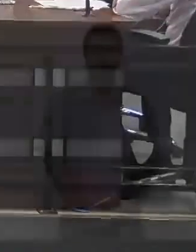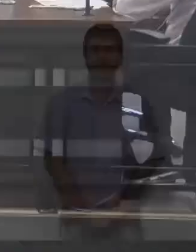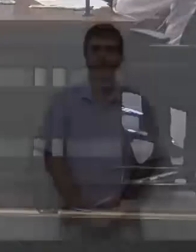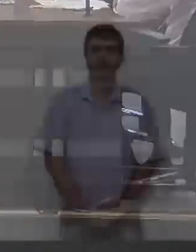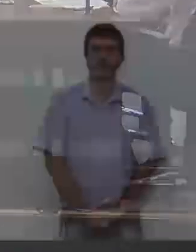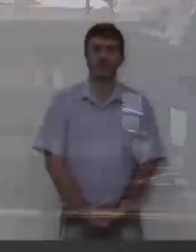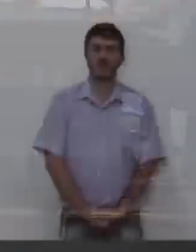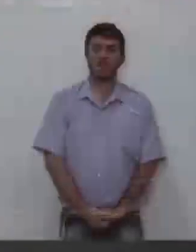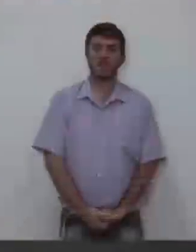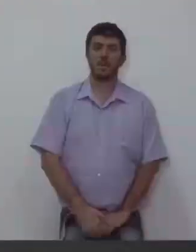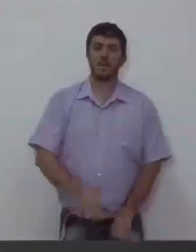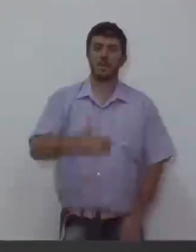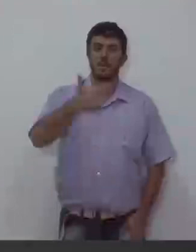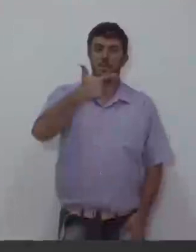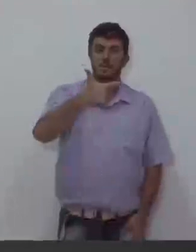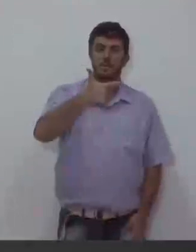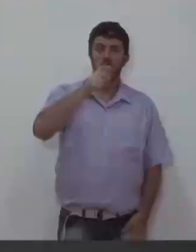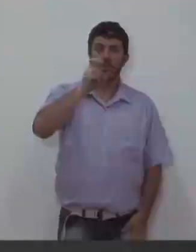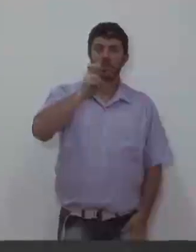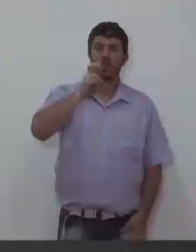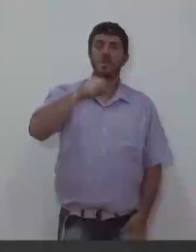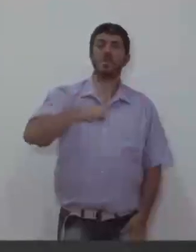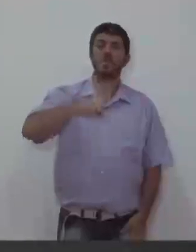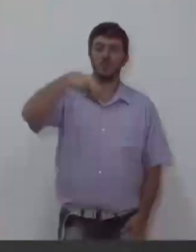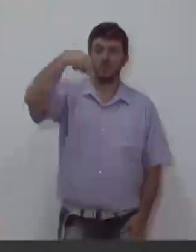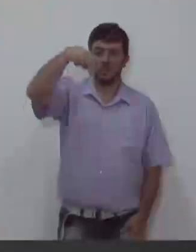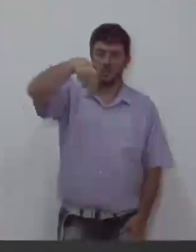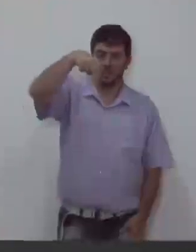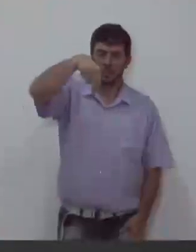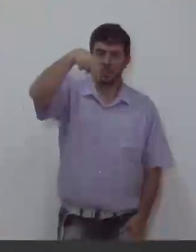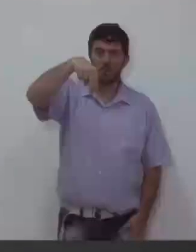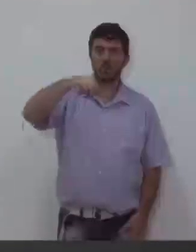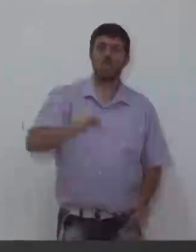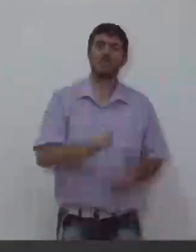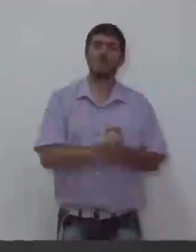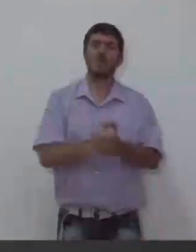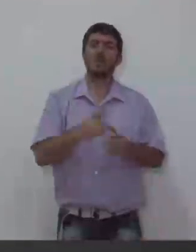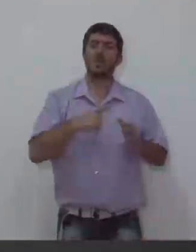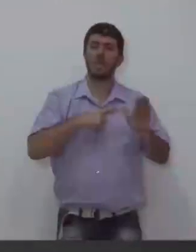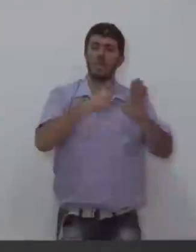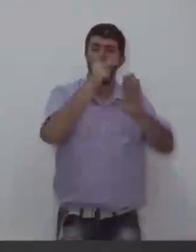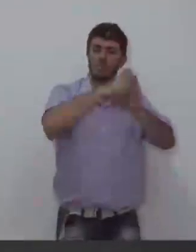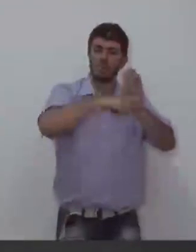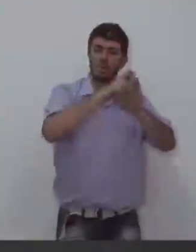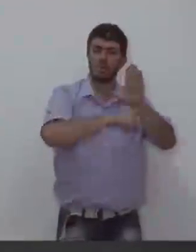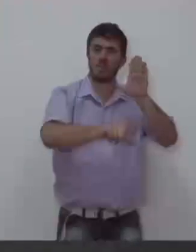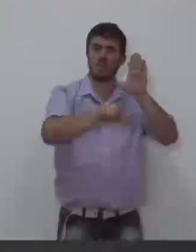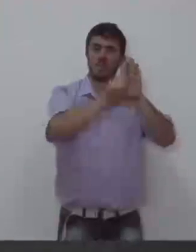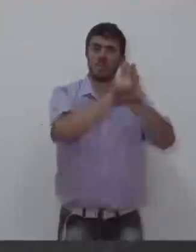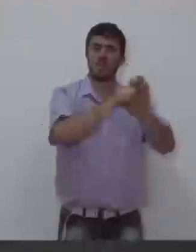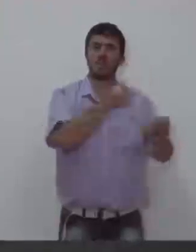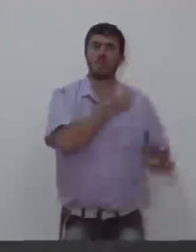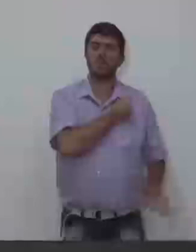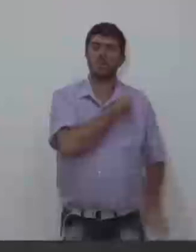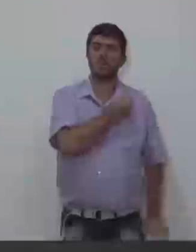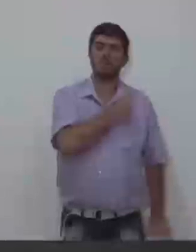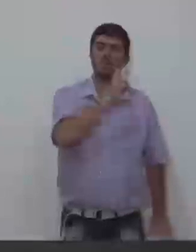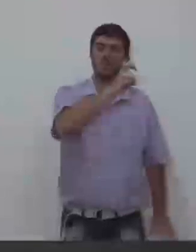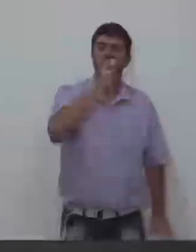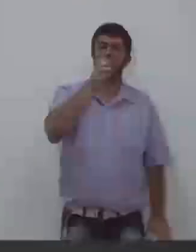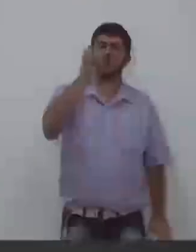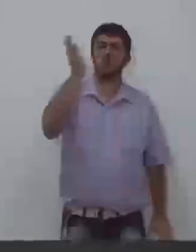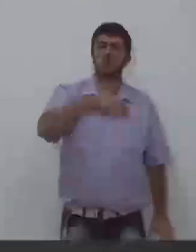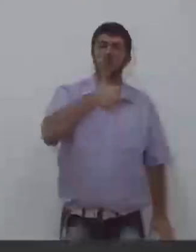Ordem do dia 25 de novembro de 2019, 18 horas, penas, conselho e votação. Projeto de lei nº 55 de 2019, dispõe-se sobre